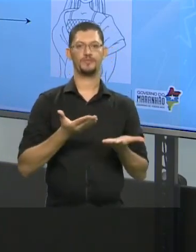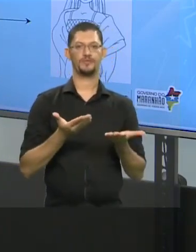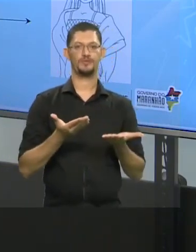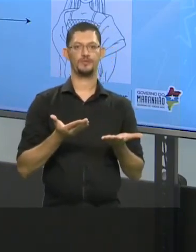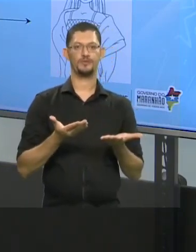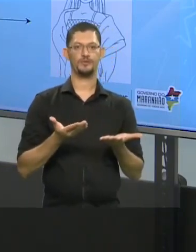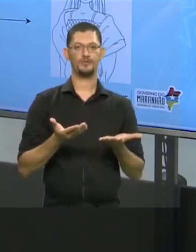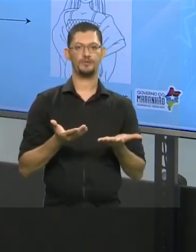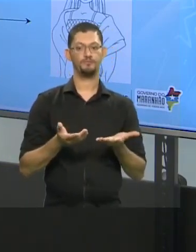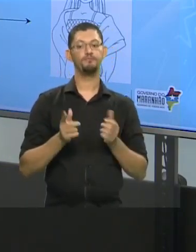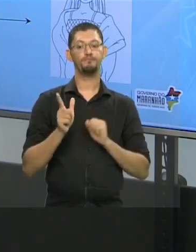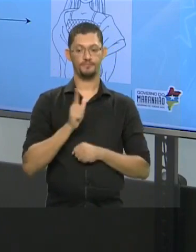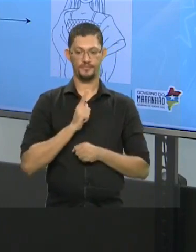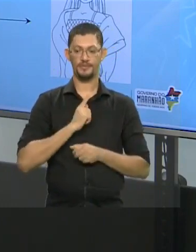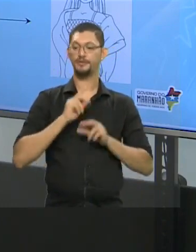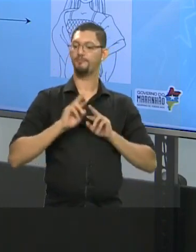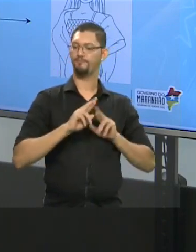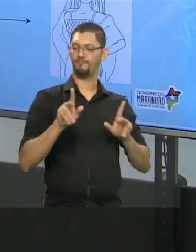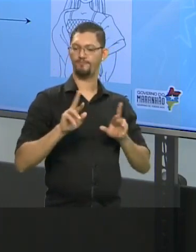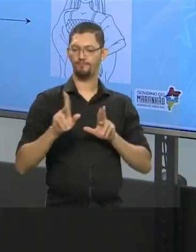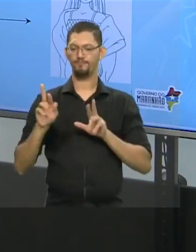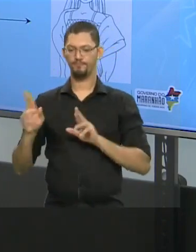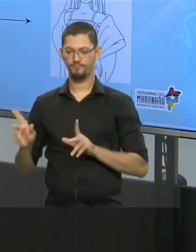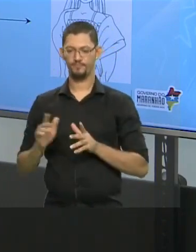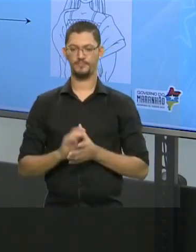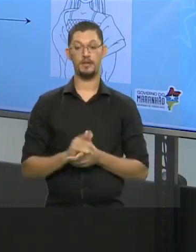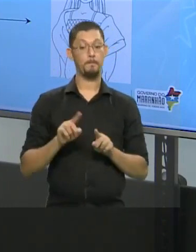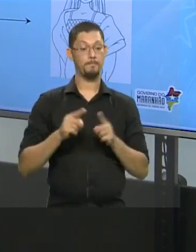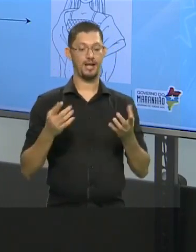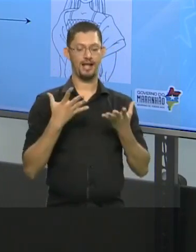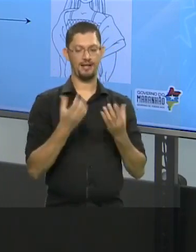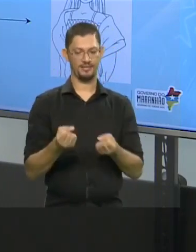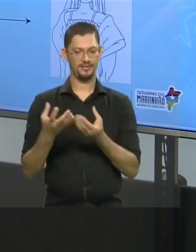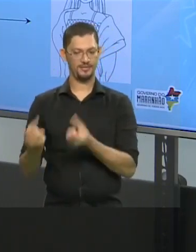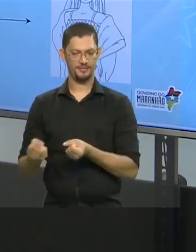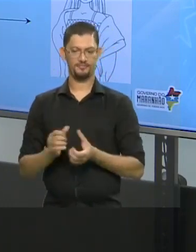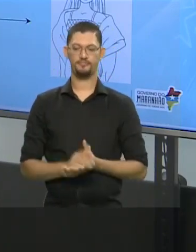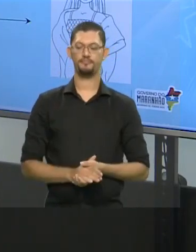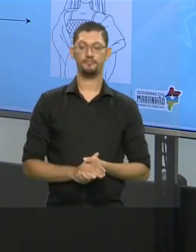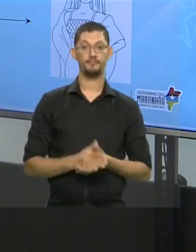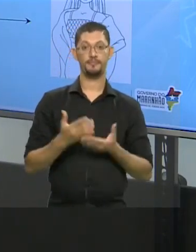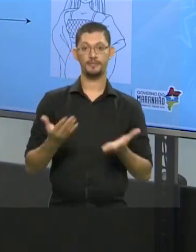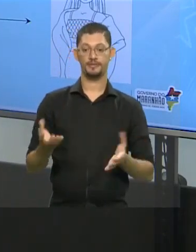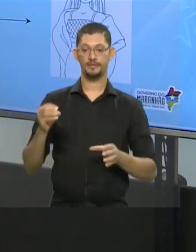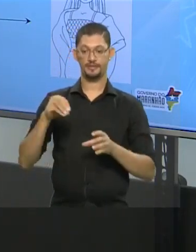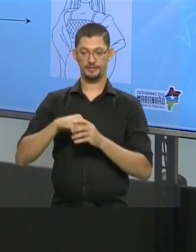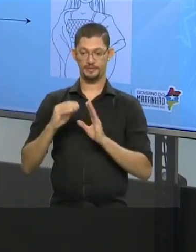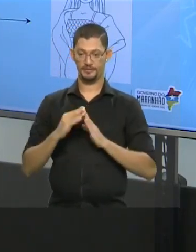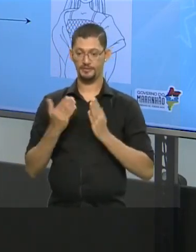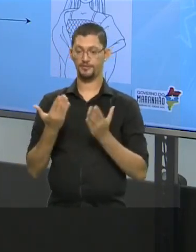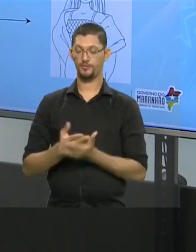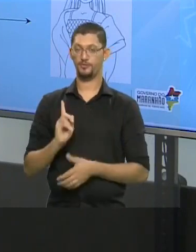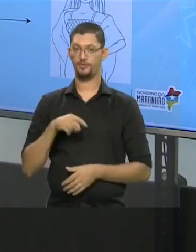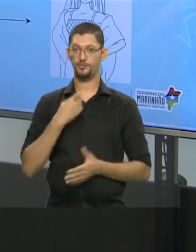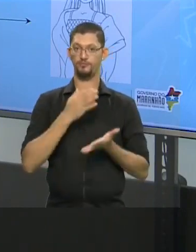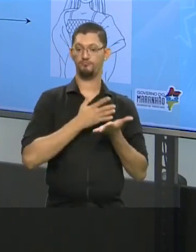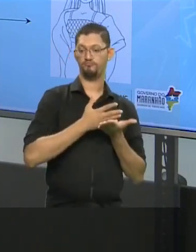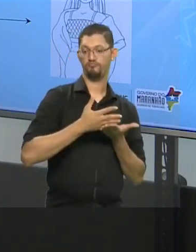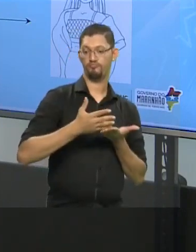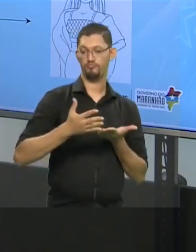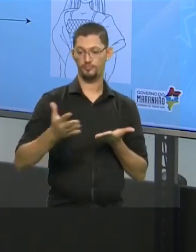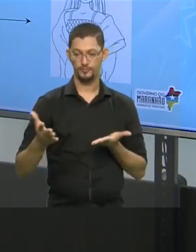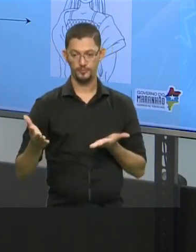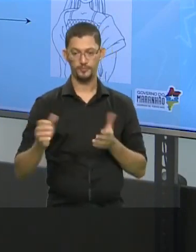nossas diferenças. Então aqui na escola é onde a gente vai dar continuidade nesse nosso